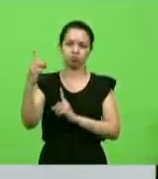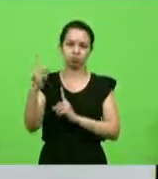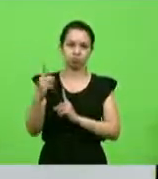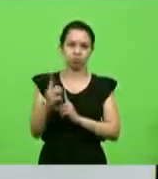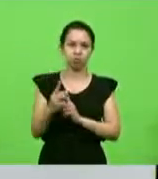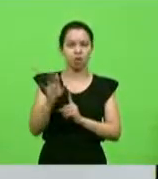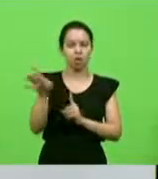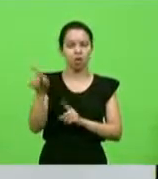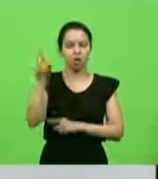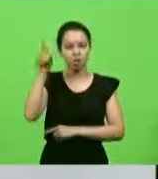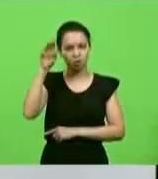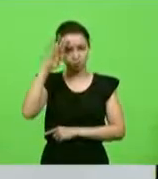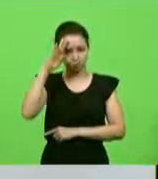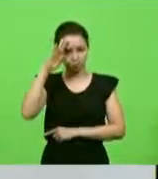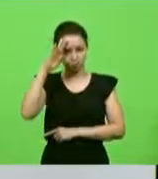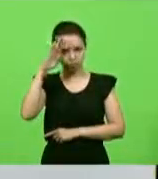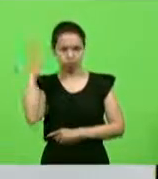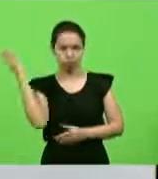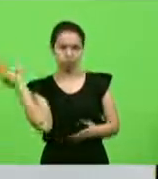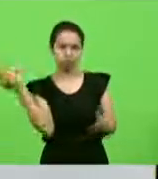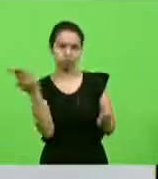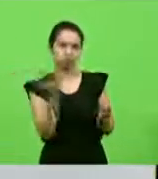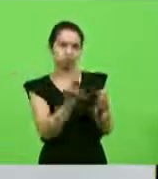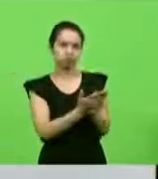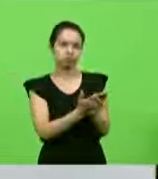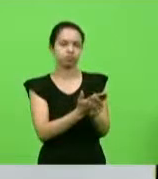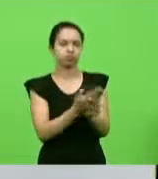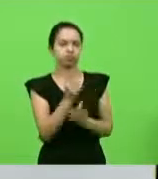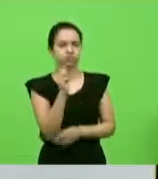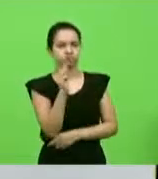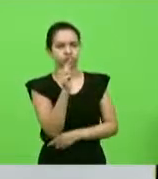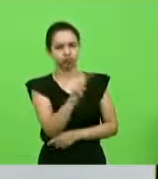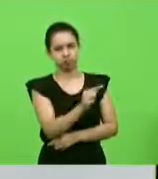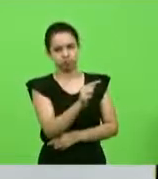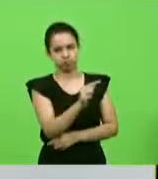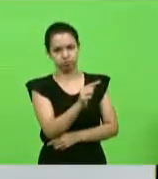nele, mete um processo nele.